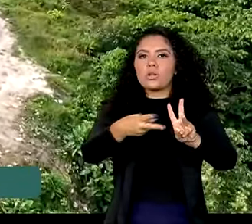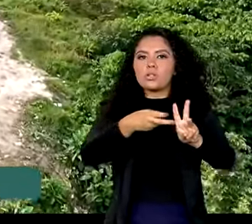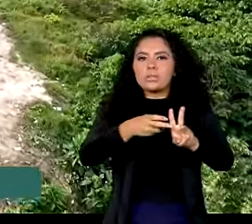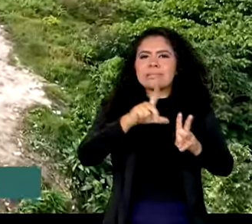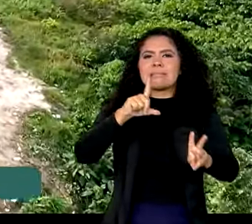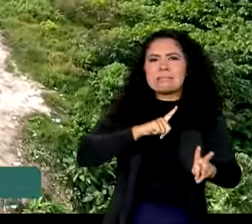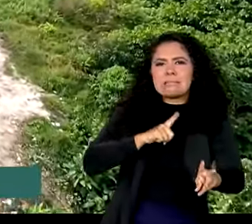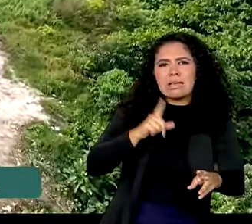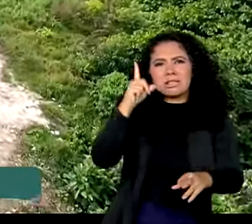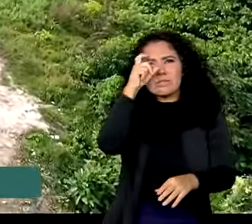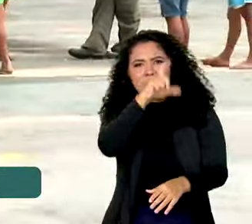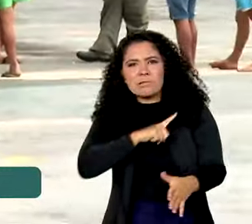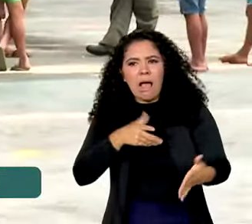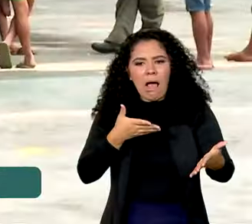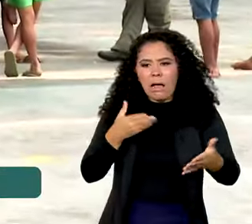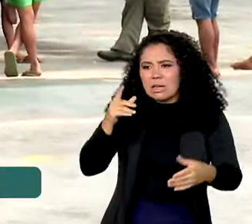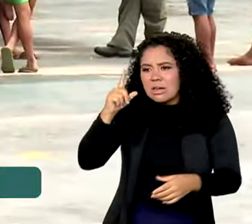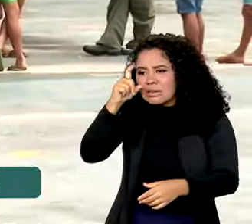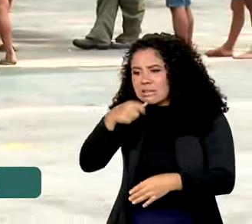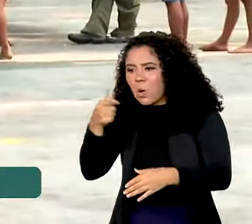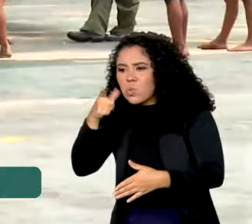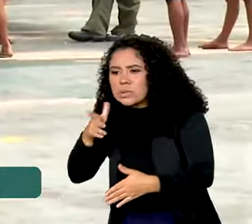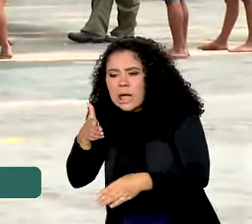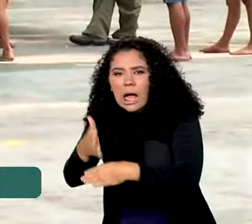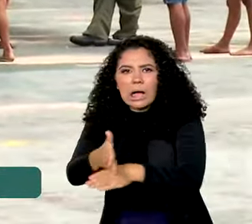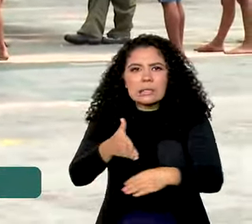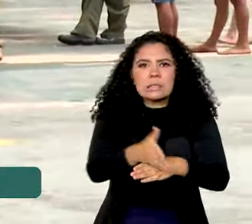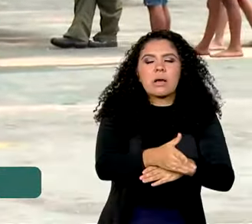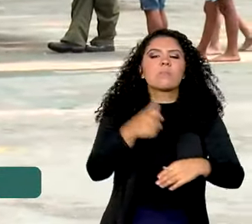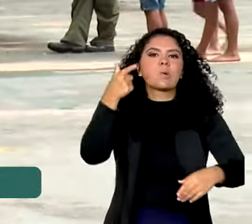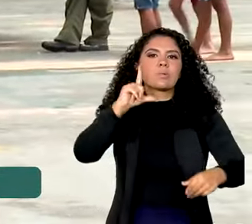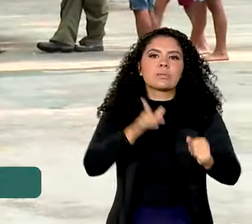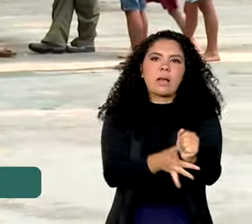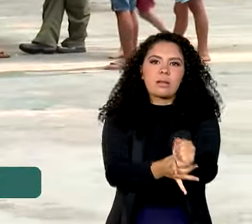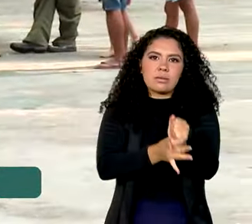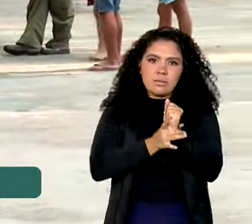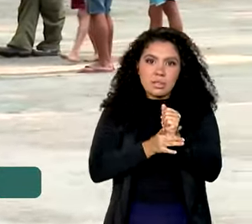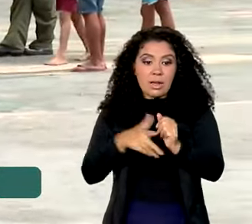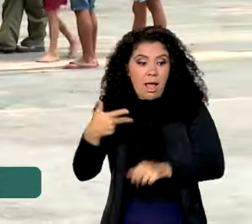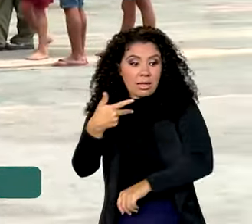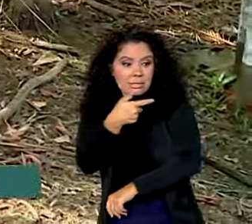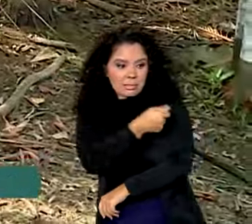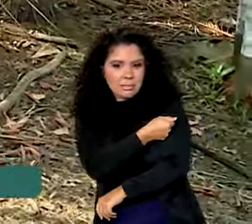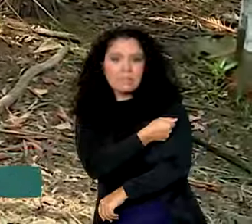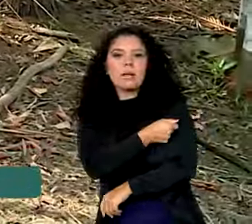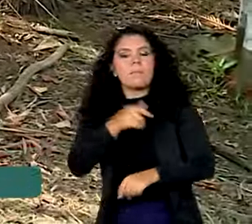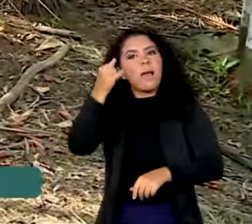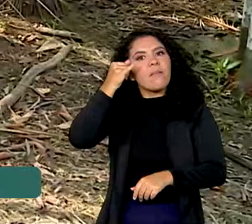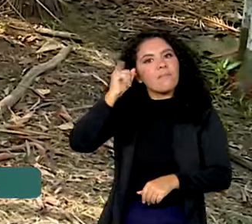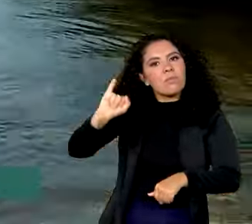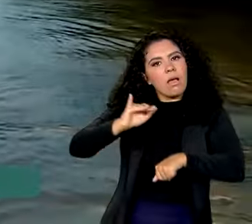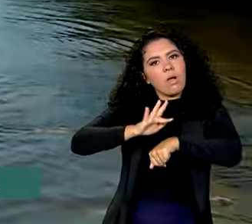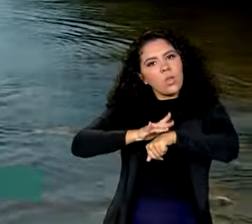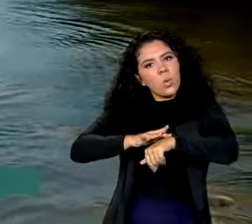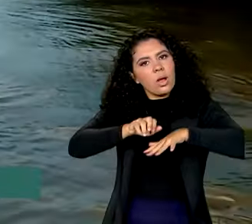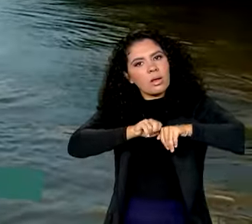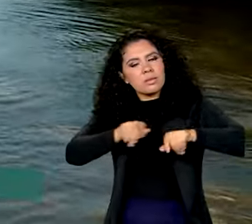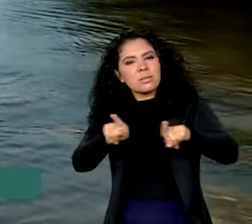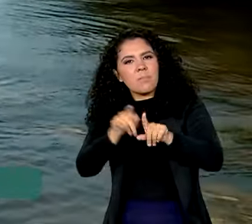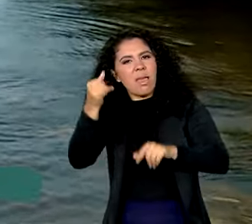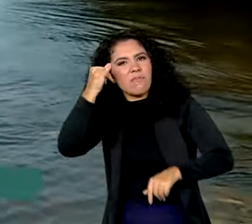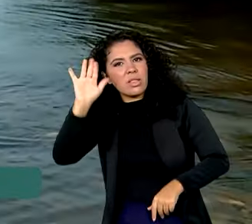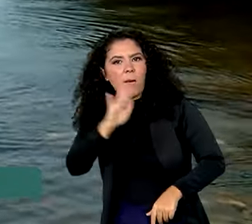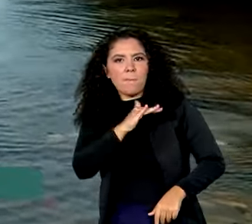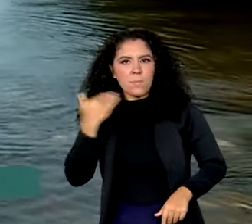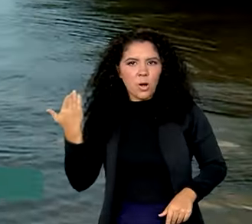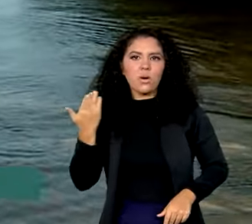dificuldade de logística, de difícil acesso. E assegurar o acesso à vacinação é prevenir doenças, é evitar mortes. E nós